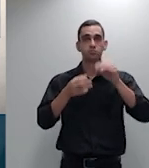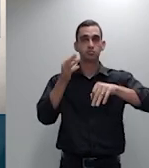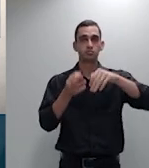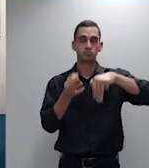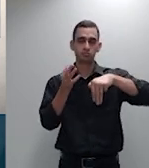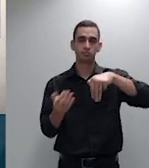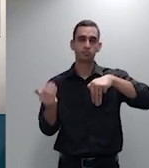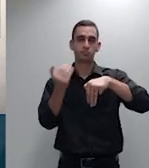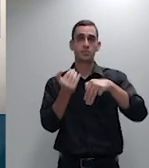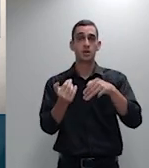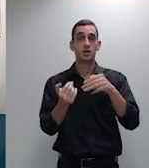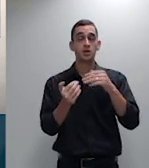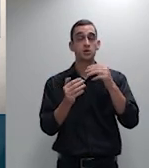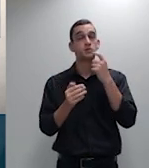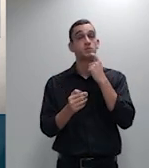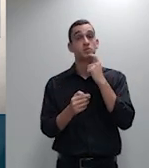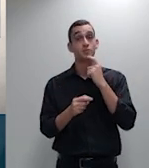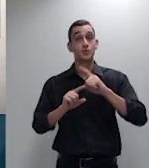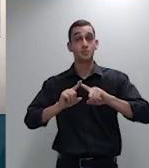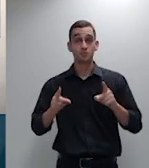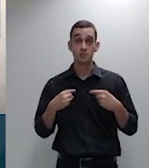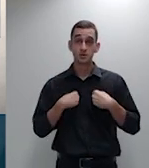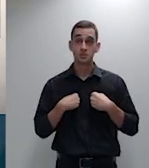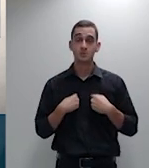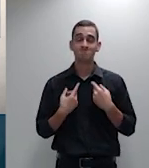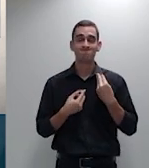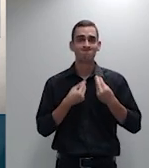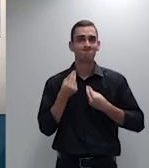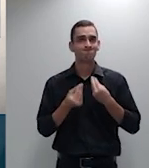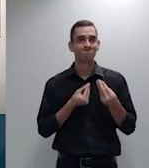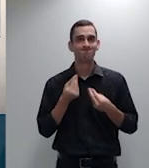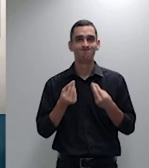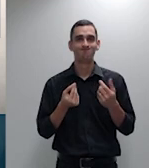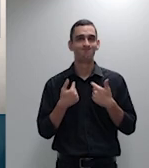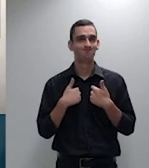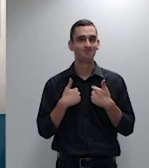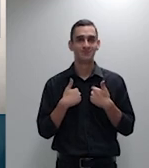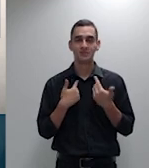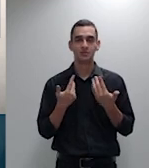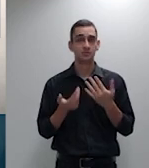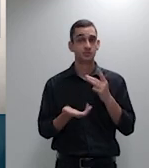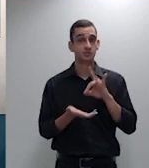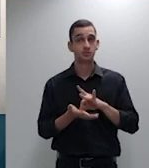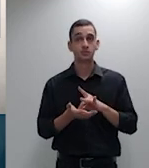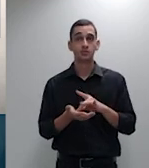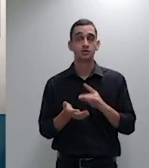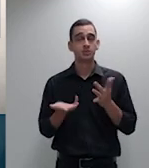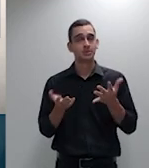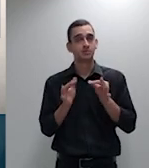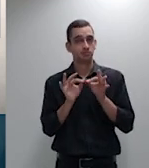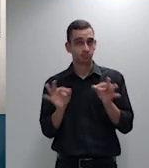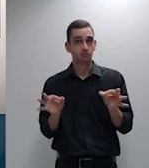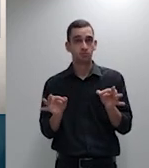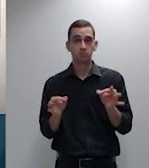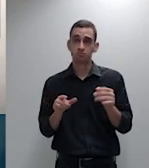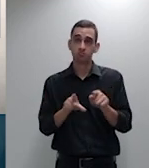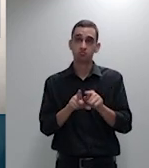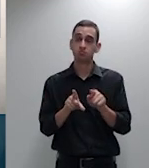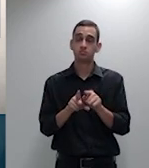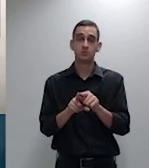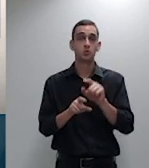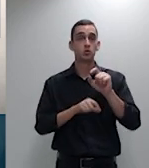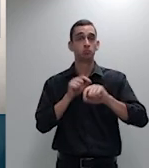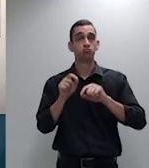consigo enxergar uma saída simples que pudesse dar um caráter